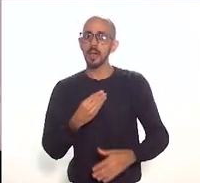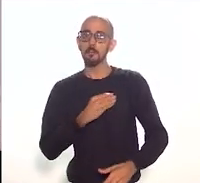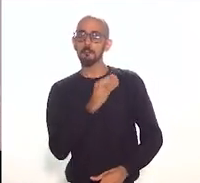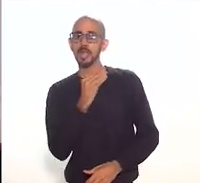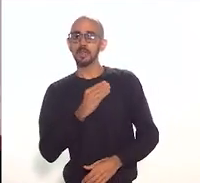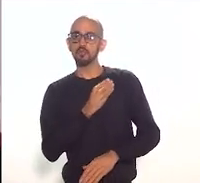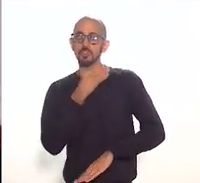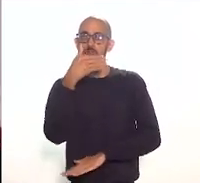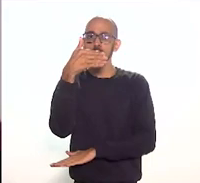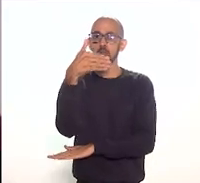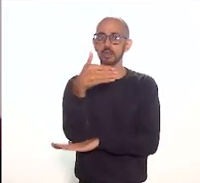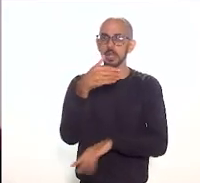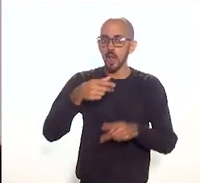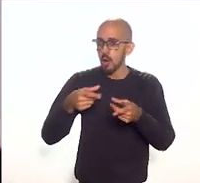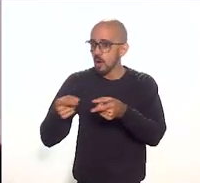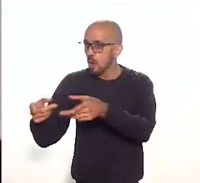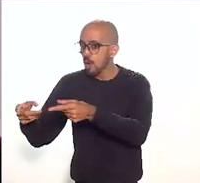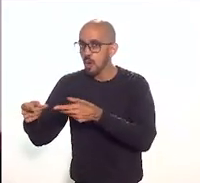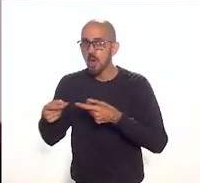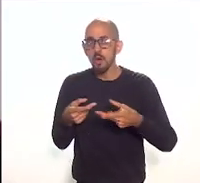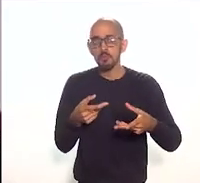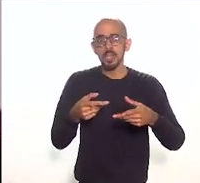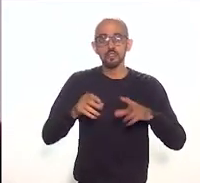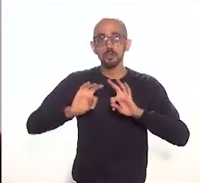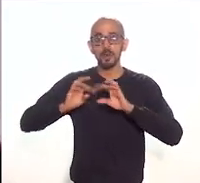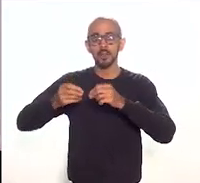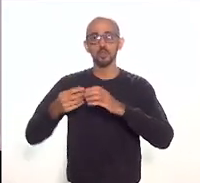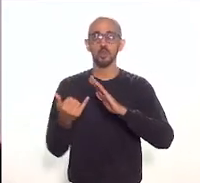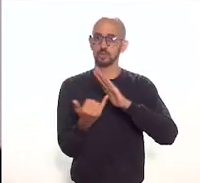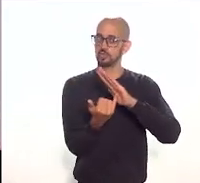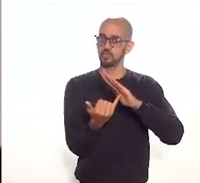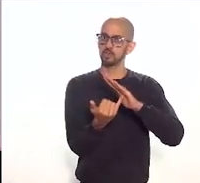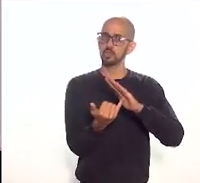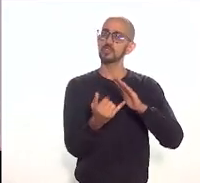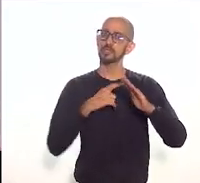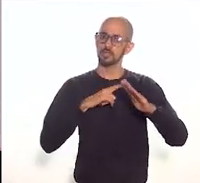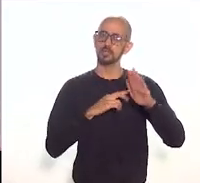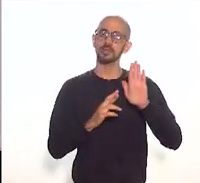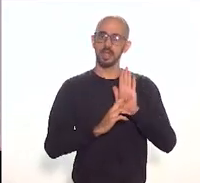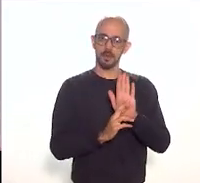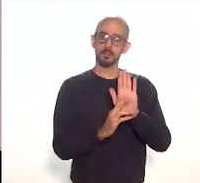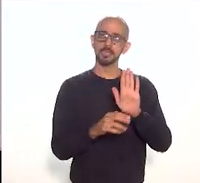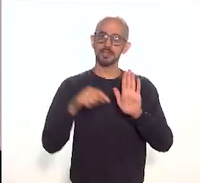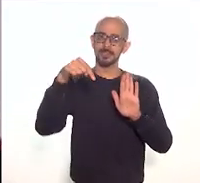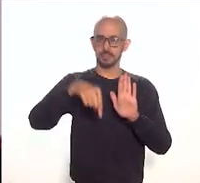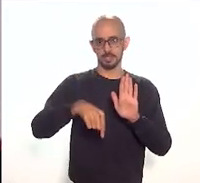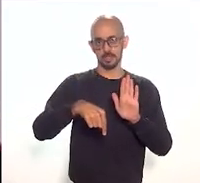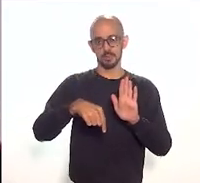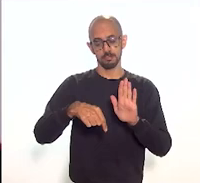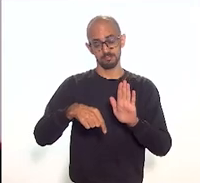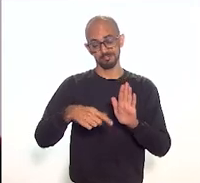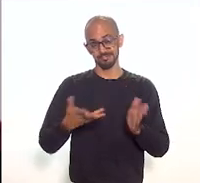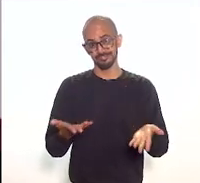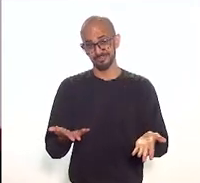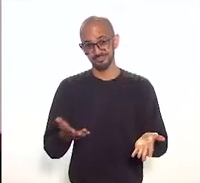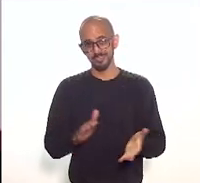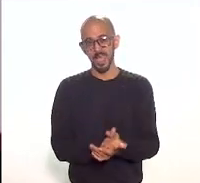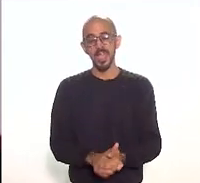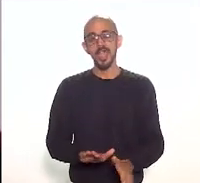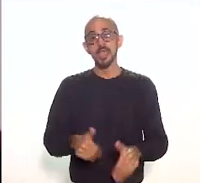comércio que vai beneficiar as instituições todas aqui representadas de alguma forma tá a